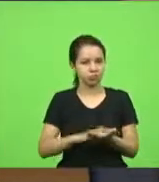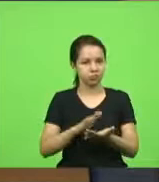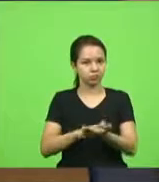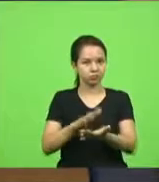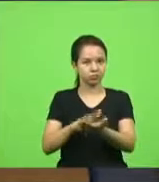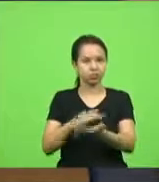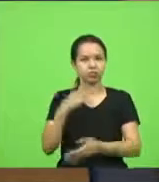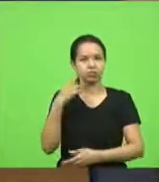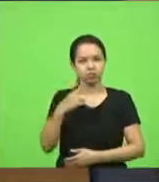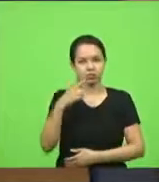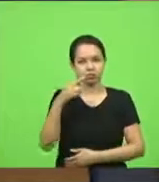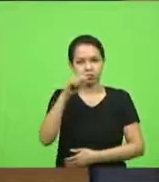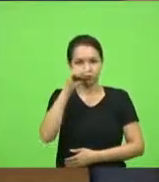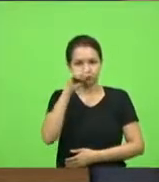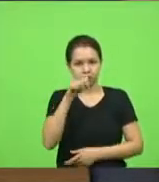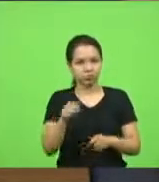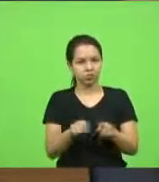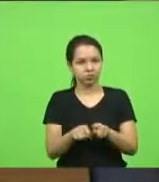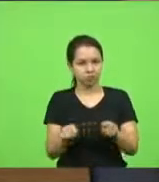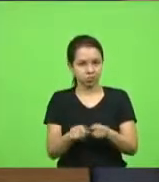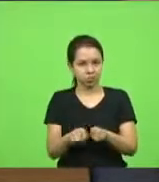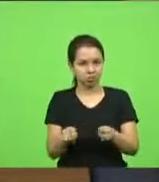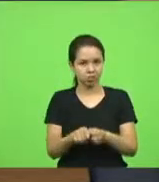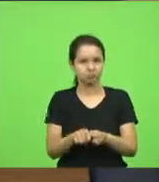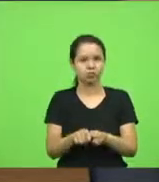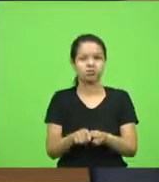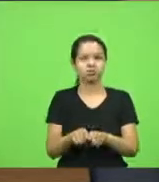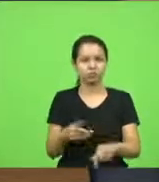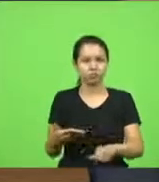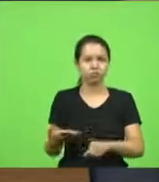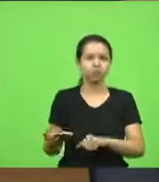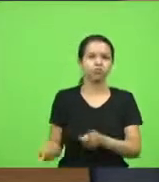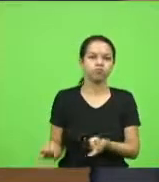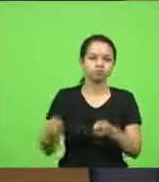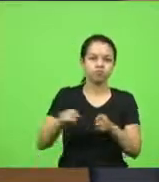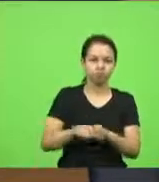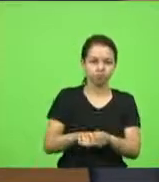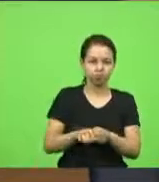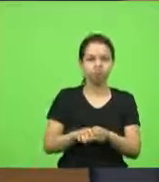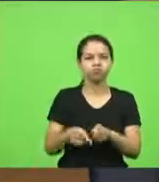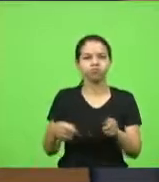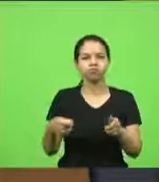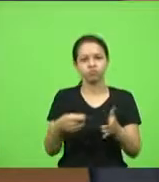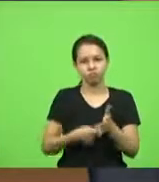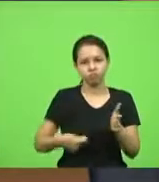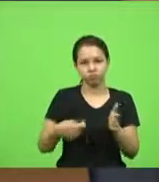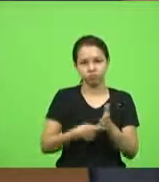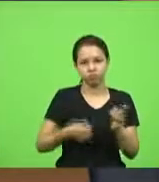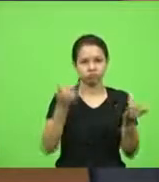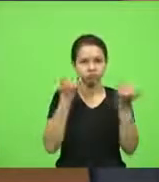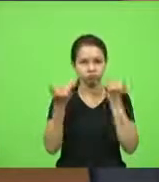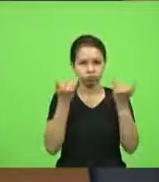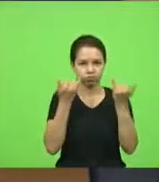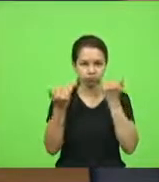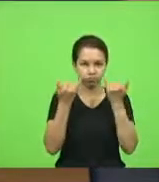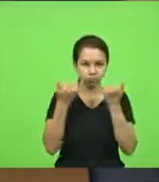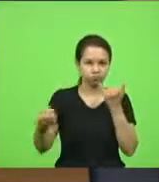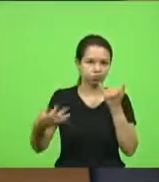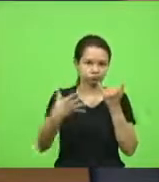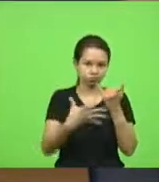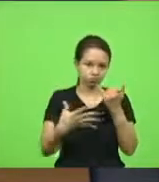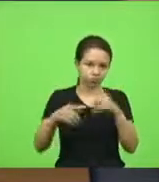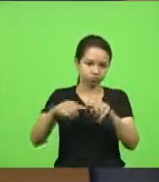também por aderir nesta luta por informações da nova ala do Hospital Tereza Ramos.